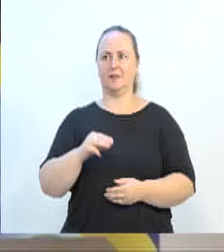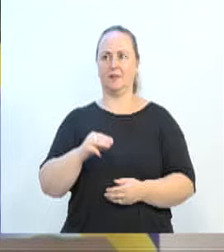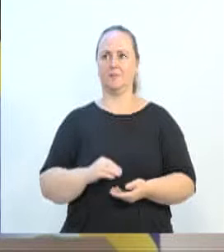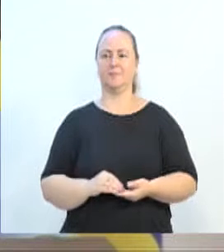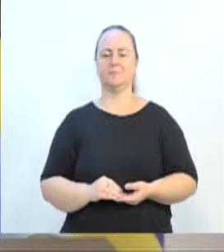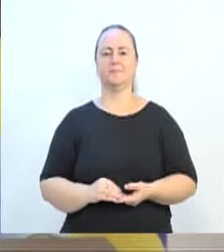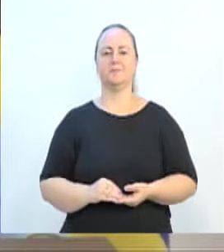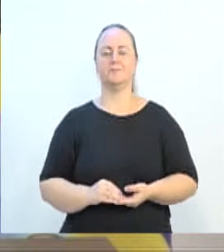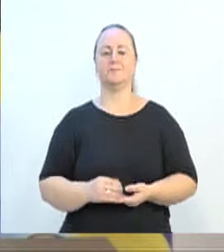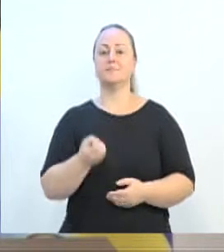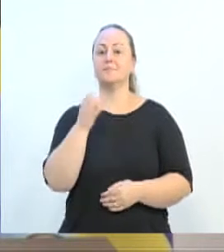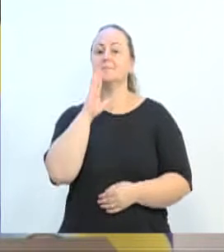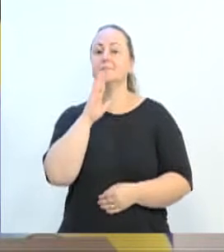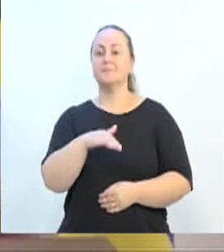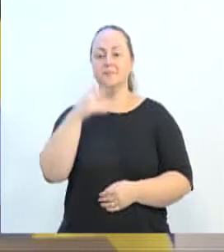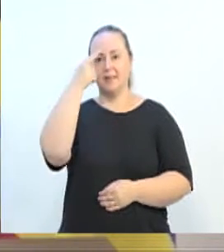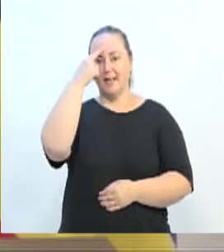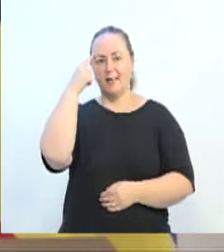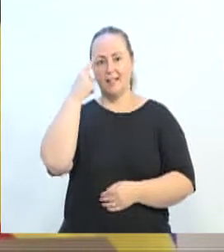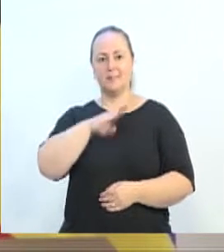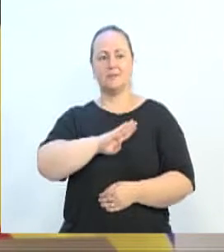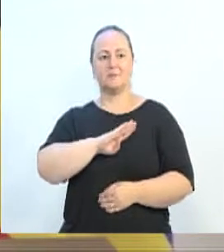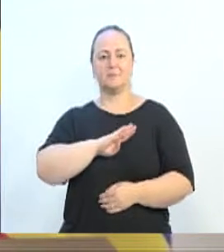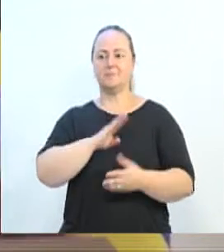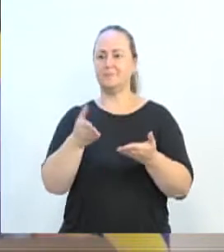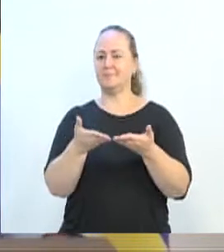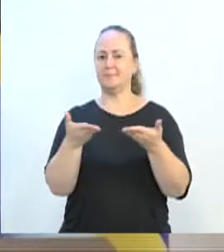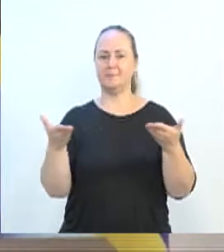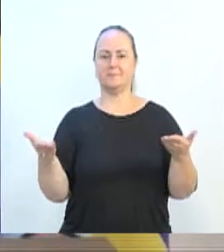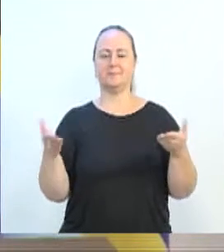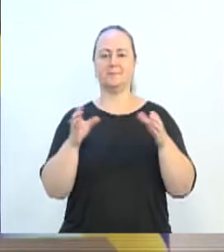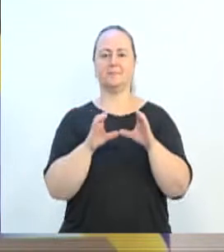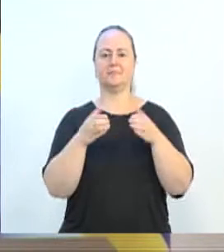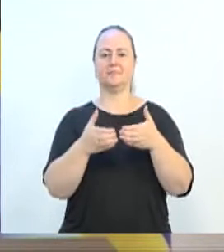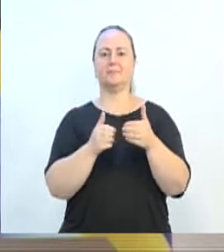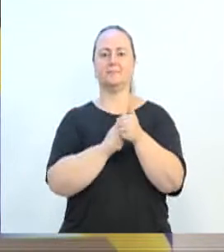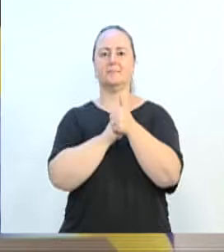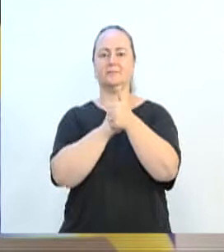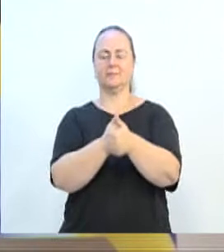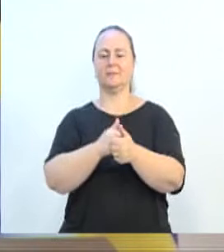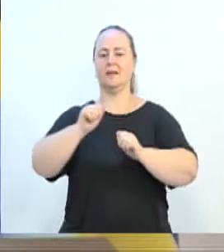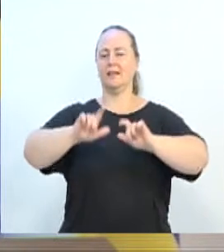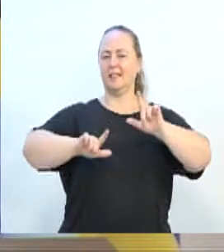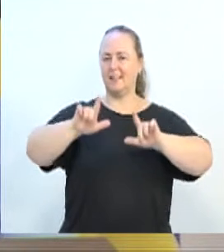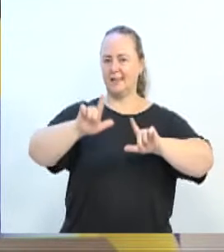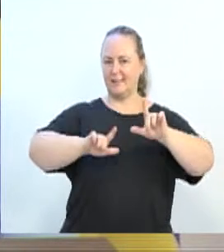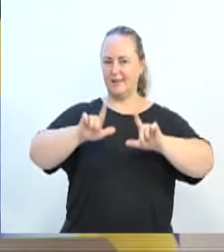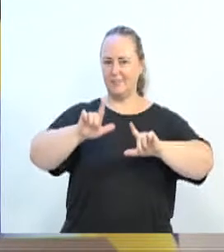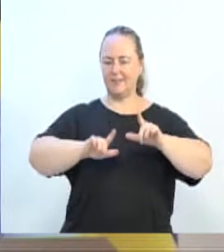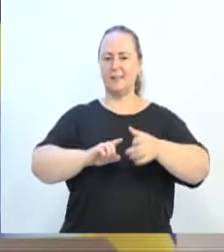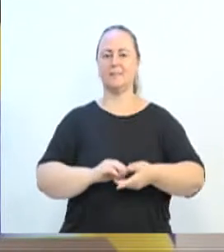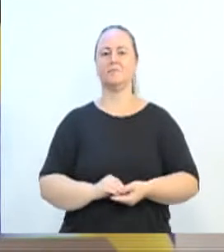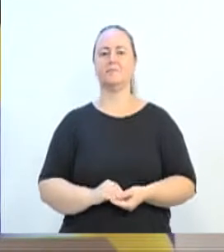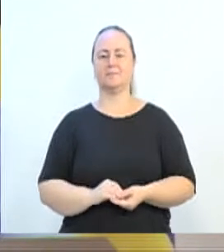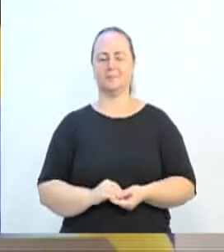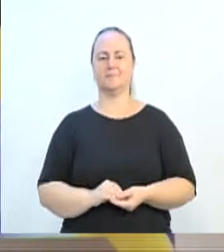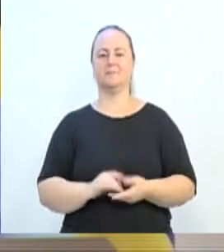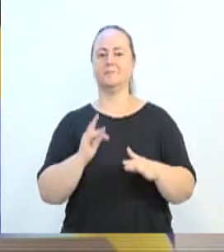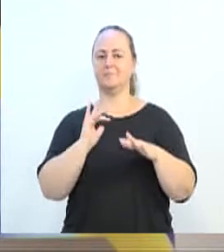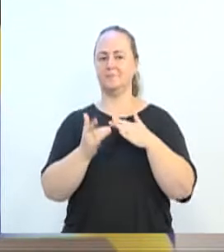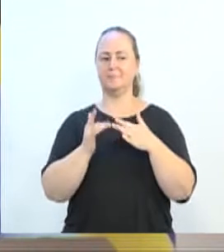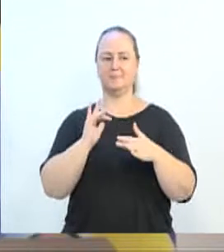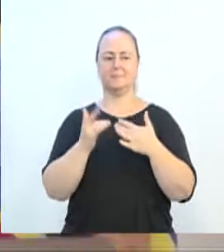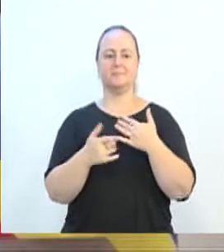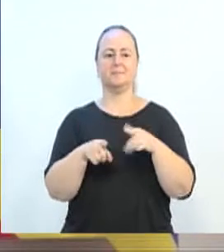Boa tarde, vereador Ito, colegas vereadores, vereadoras, a comunidade que nos acompanha através da TVL, TV Aberta, através das redes sociais,